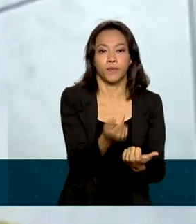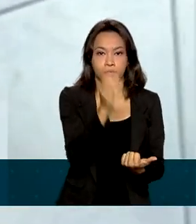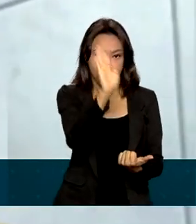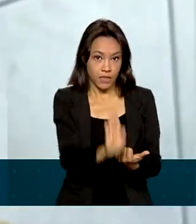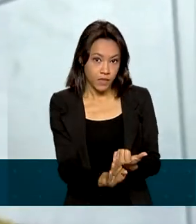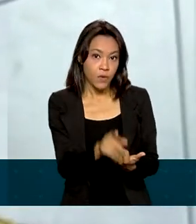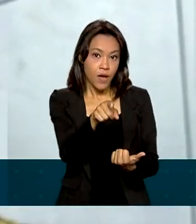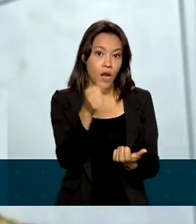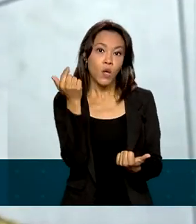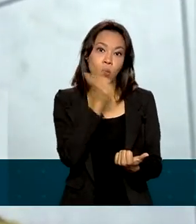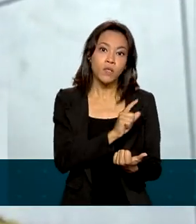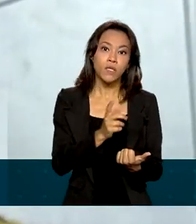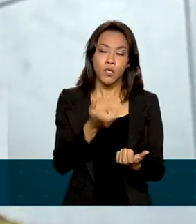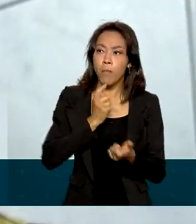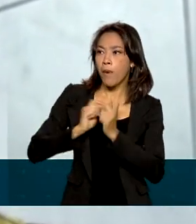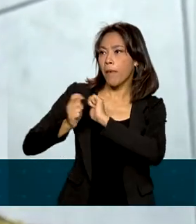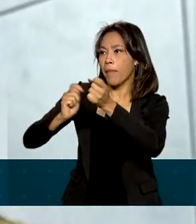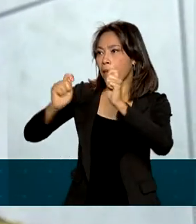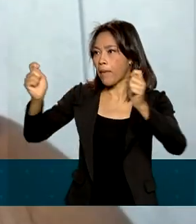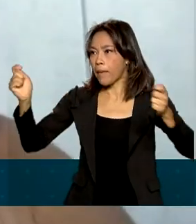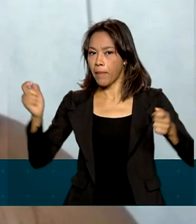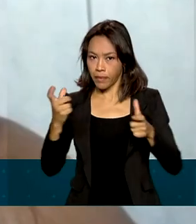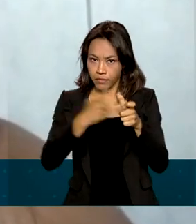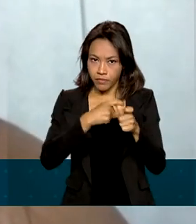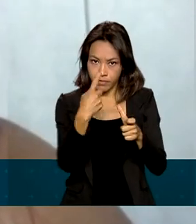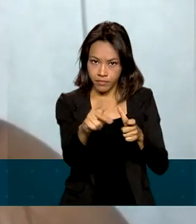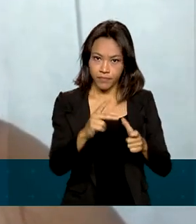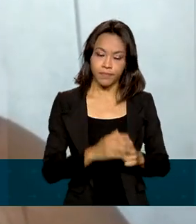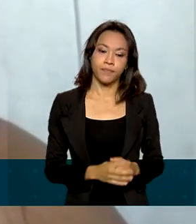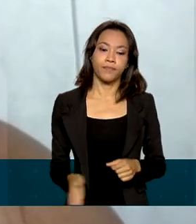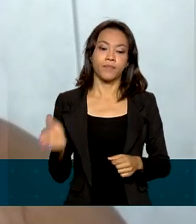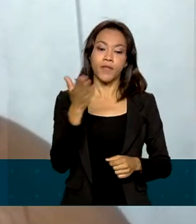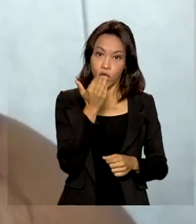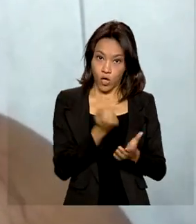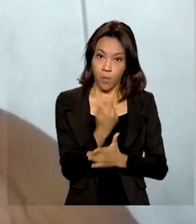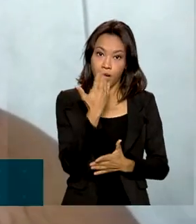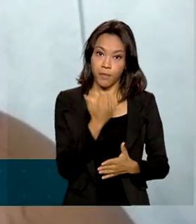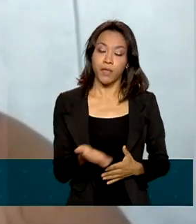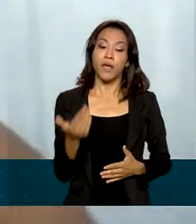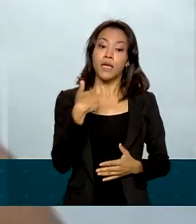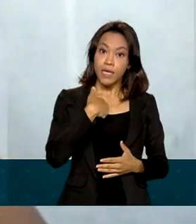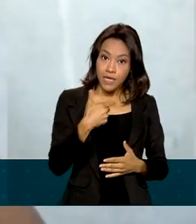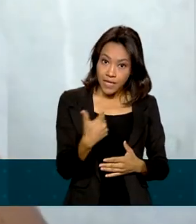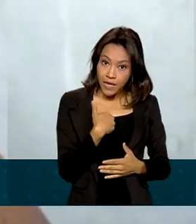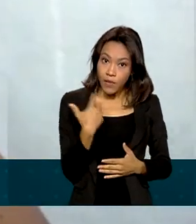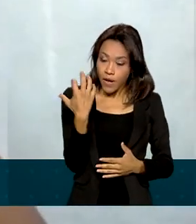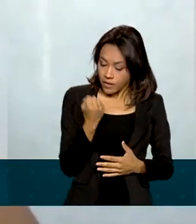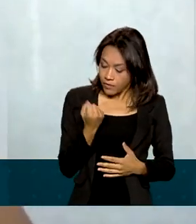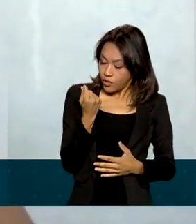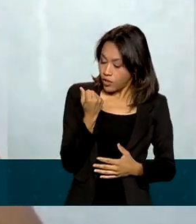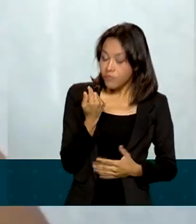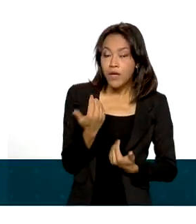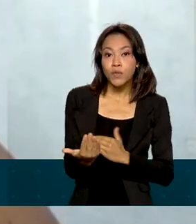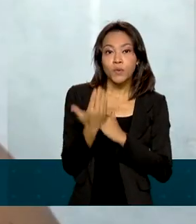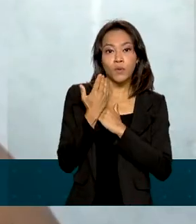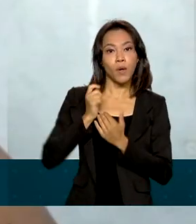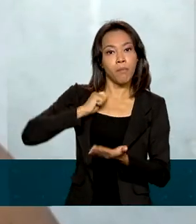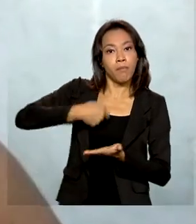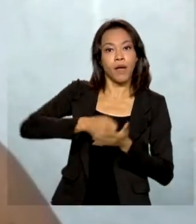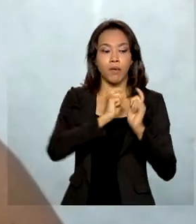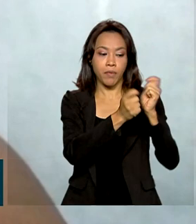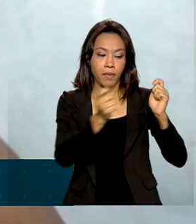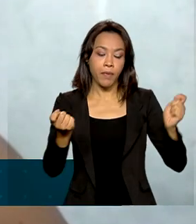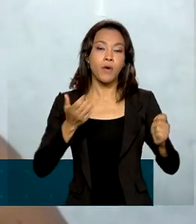pudesse honrar os compromissos e comprar alimentos. Eu recebi o auxílio emergencial, isso me ajudou muito. Aí eu paguei as minhas contas, meu